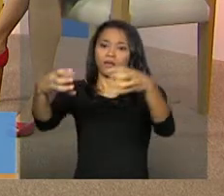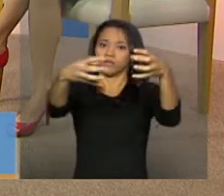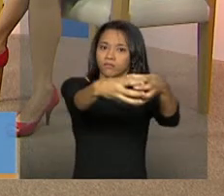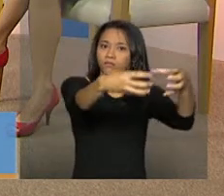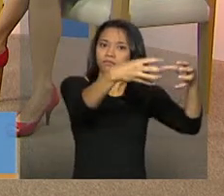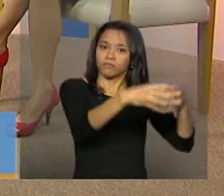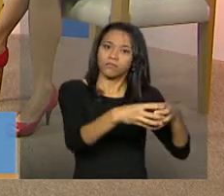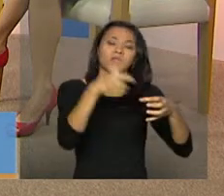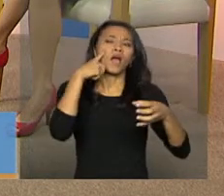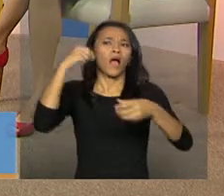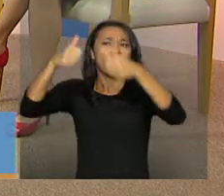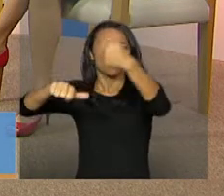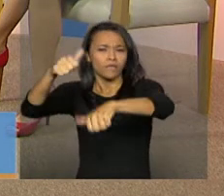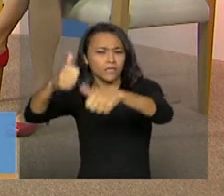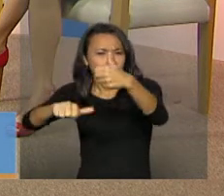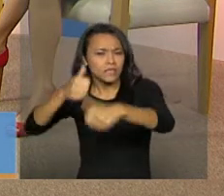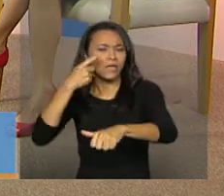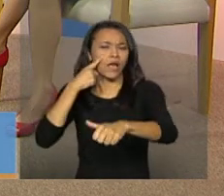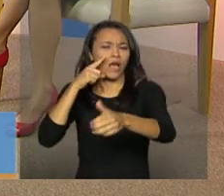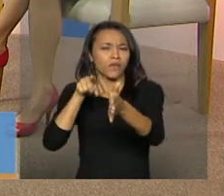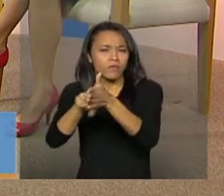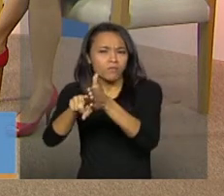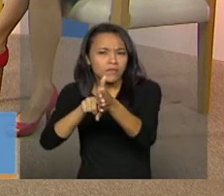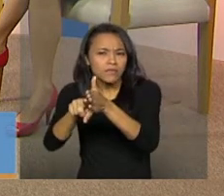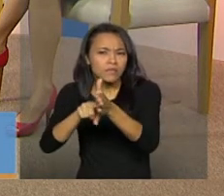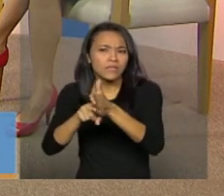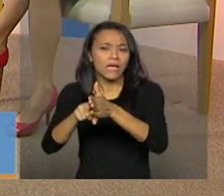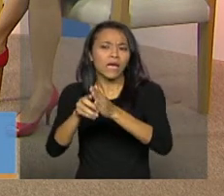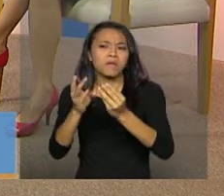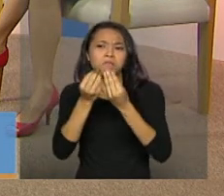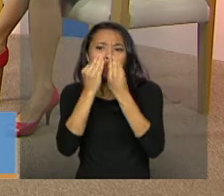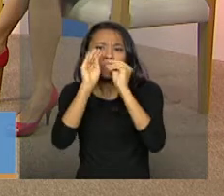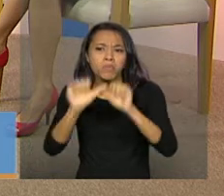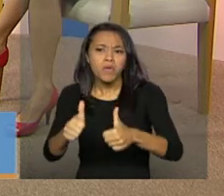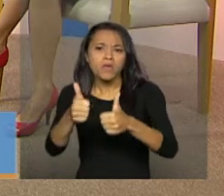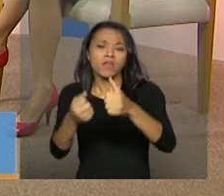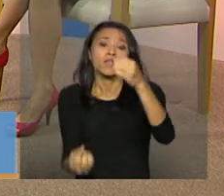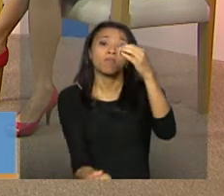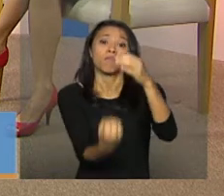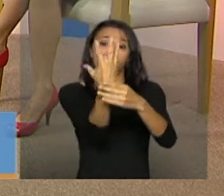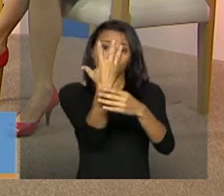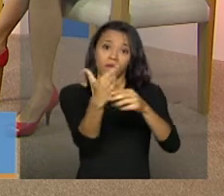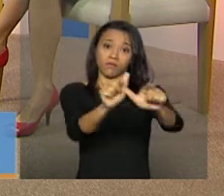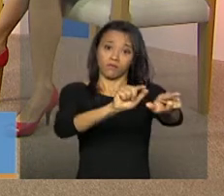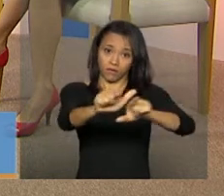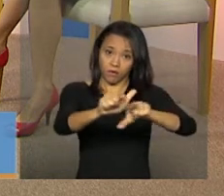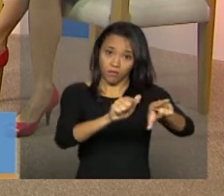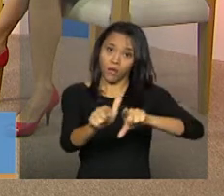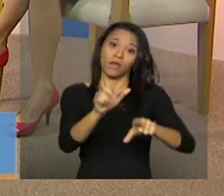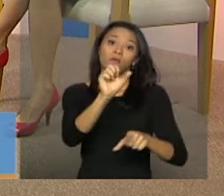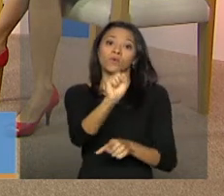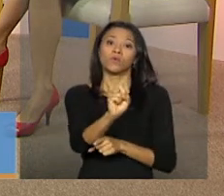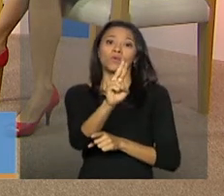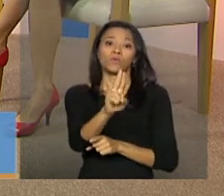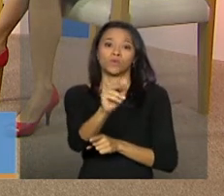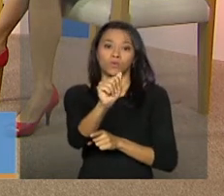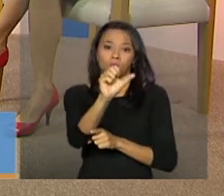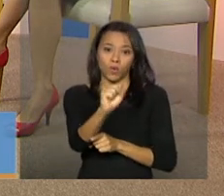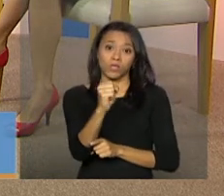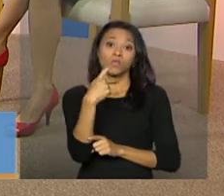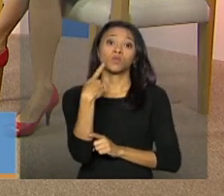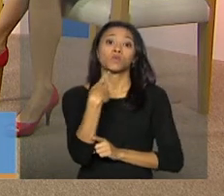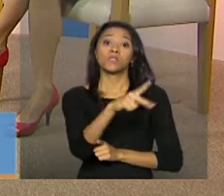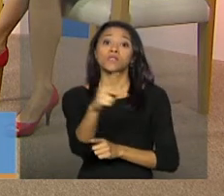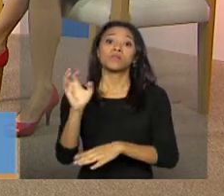um monitoramento, avaliação, um acompanhamento da implantação dos SUAS no seu estado, com profissionais com